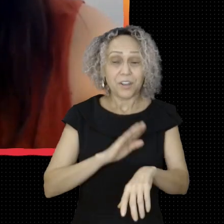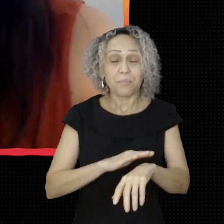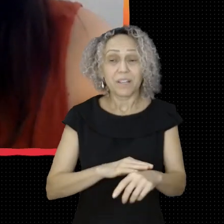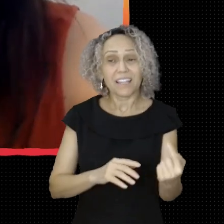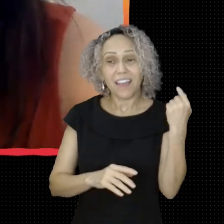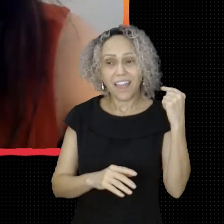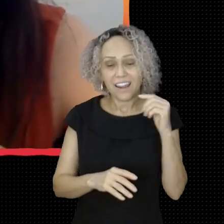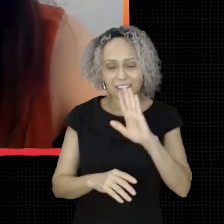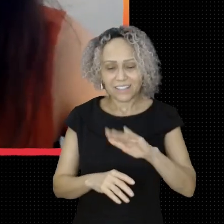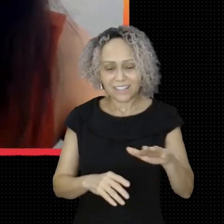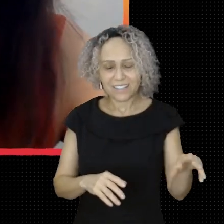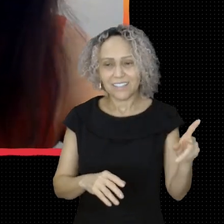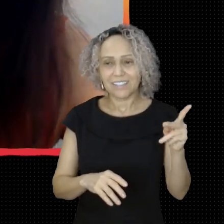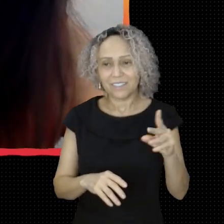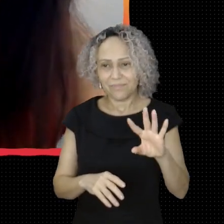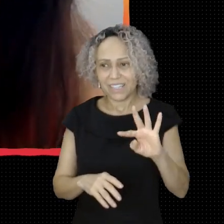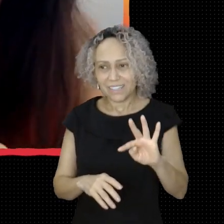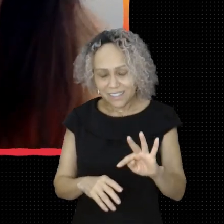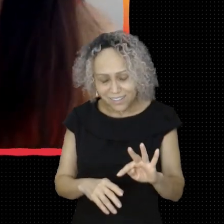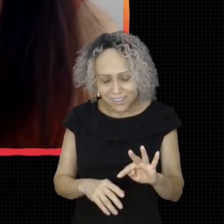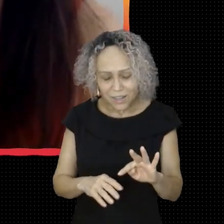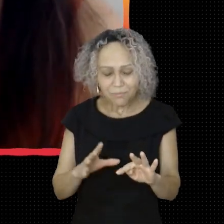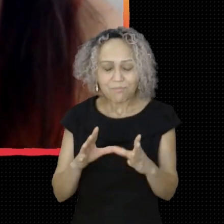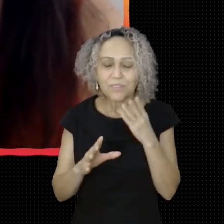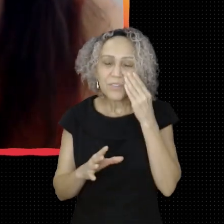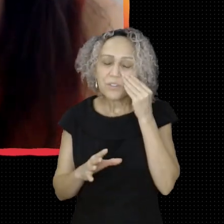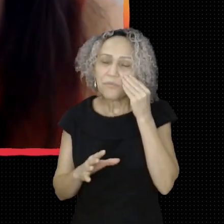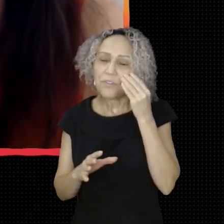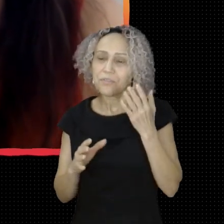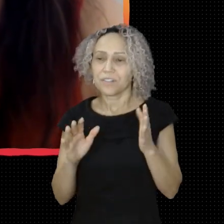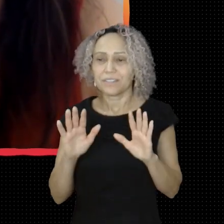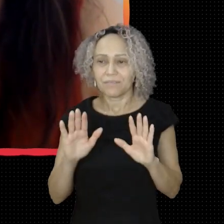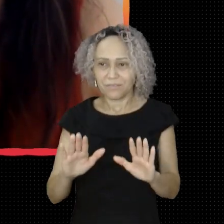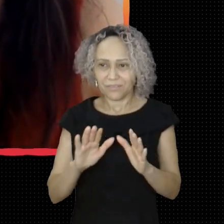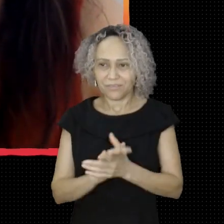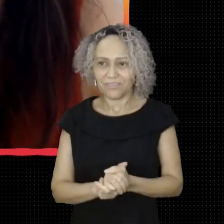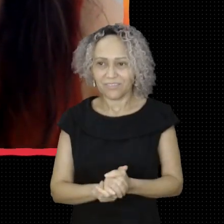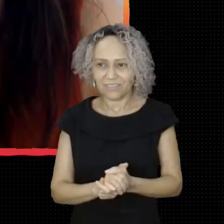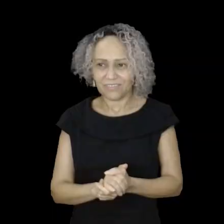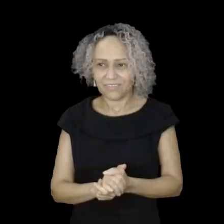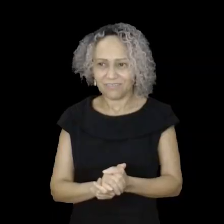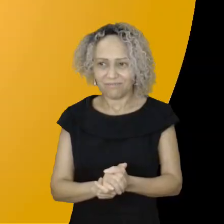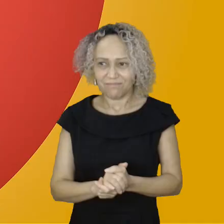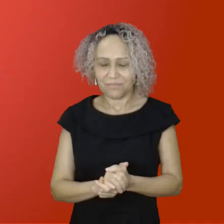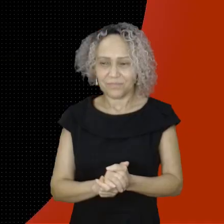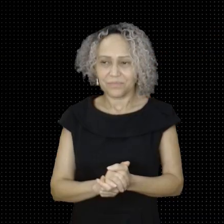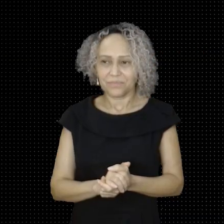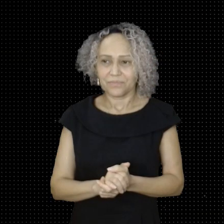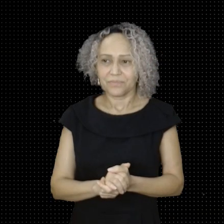Criança petista muito fofa, mas... Sim, é só depois do quadro volante.